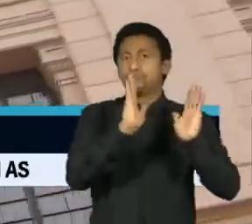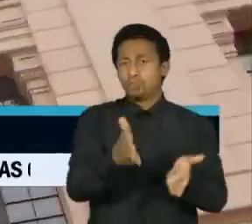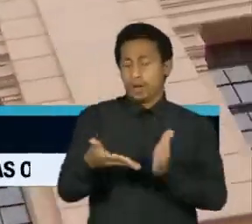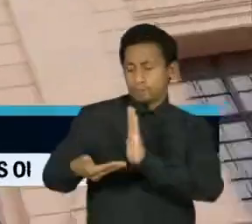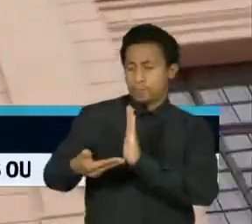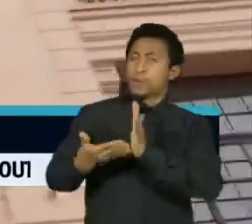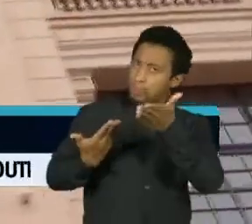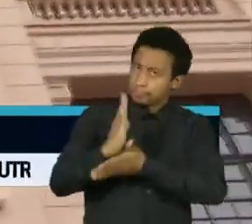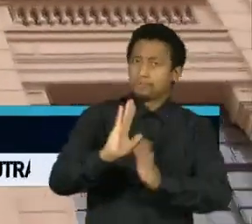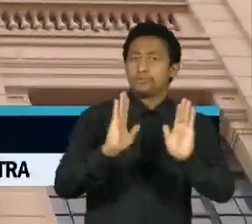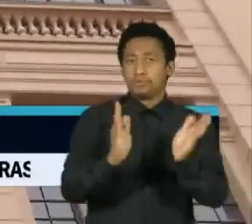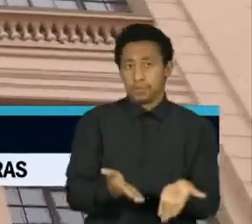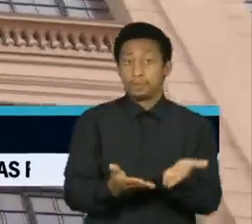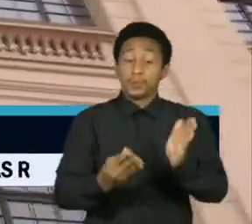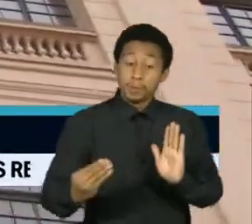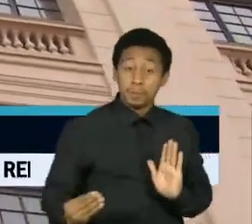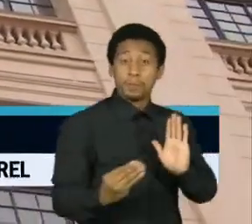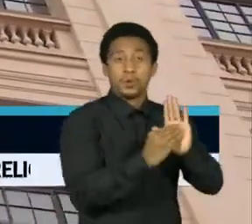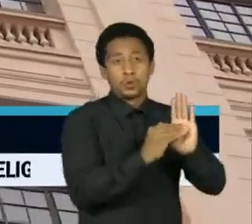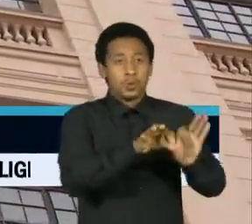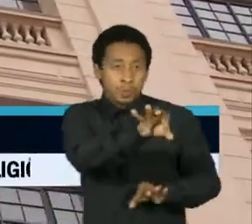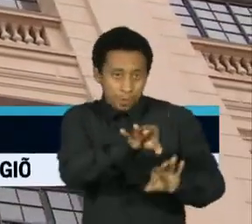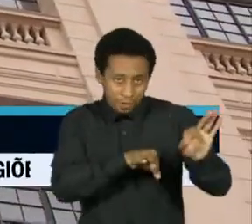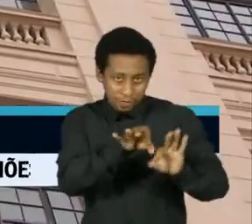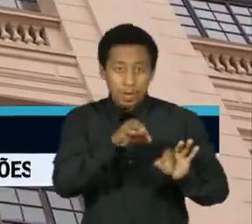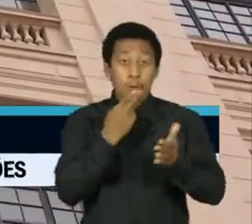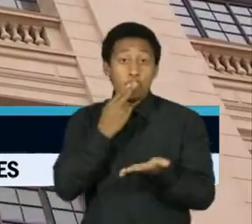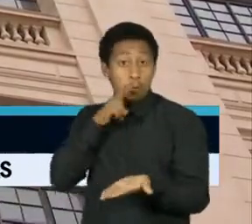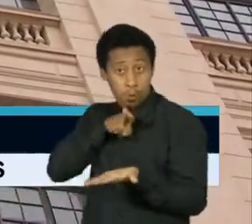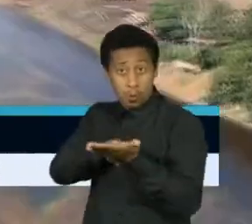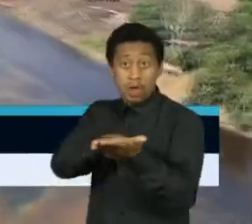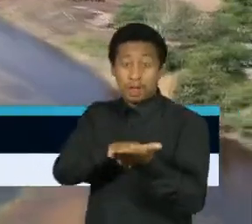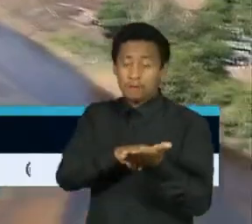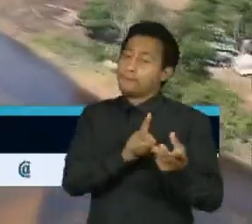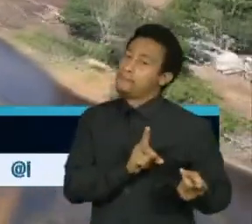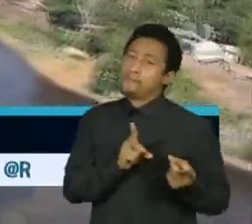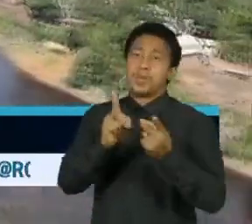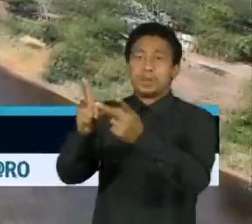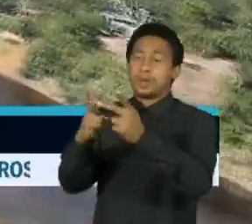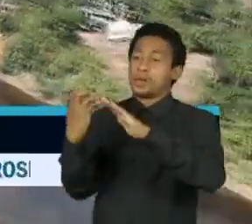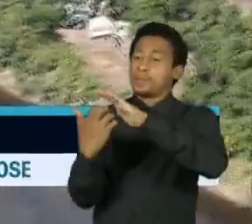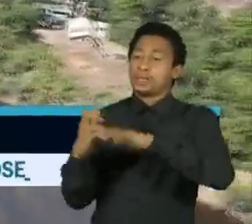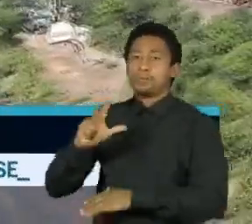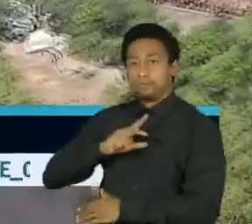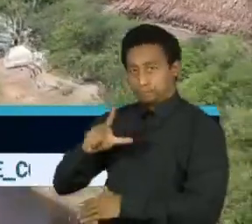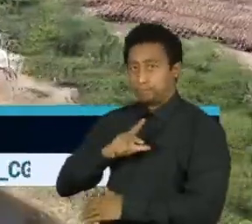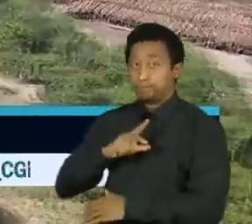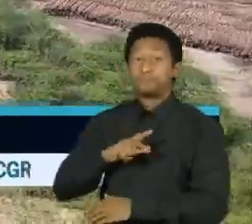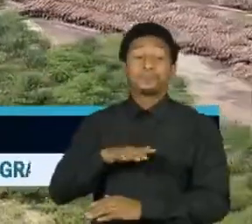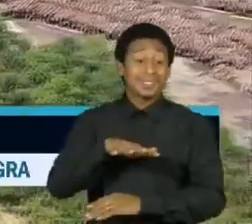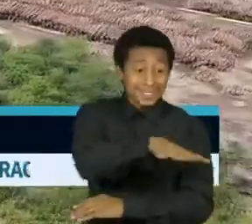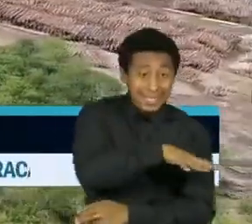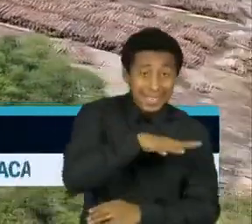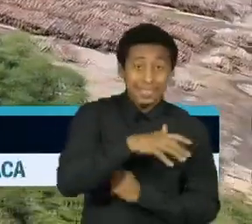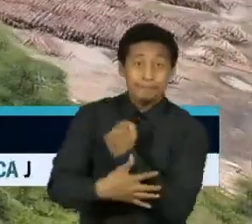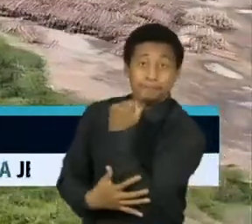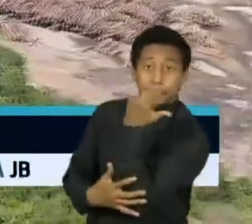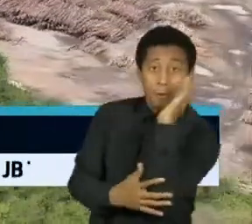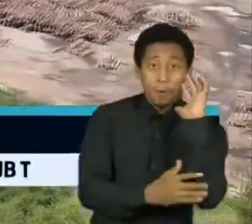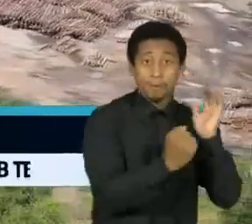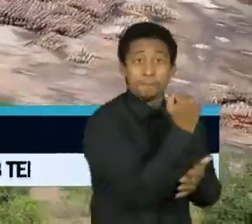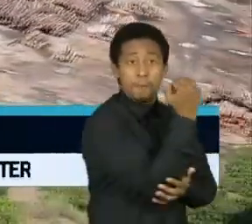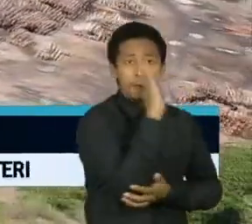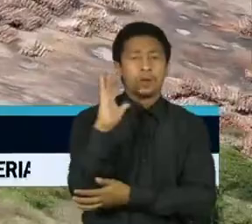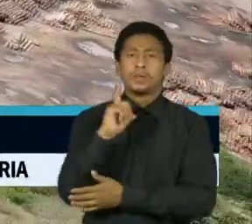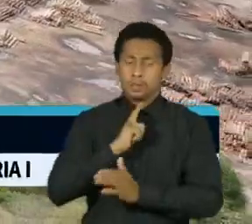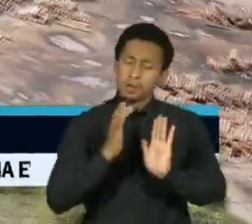incluiu na lista o projeto de privatização dos Correios, apresentado há um ano. No meio ambiente, o Planalto quer a aprovação de uma série de